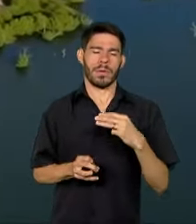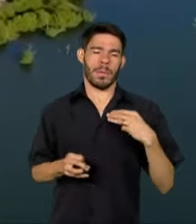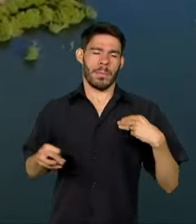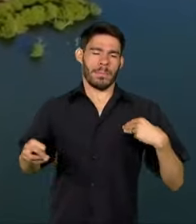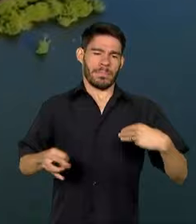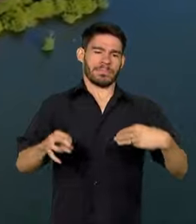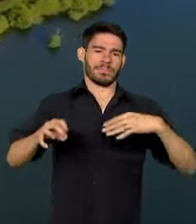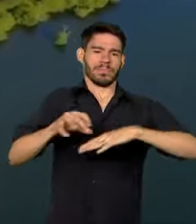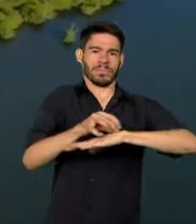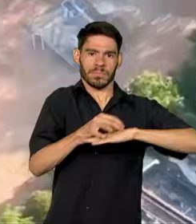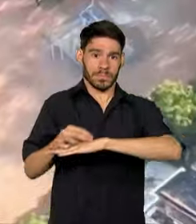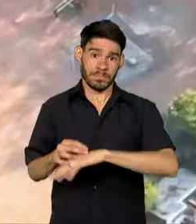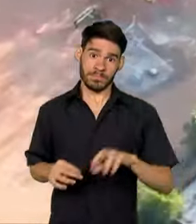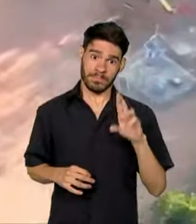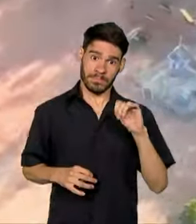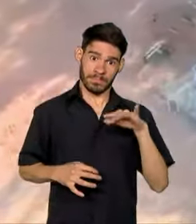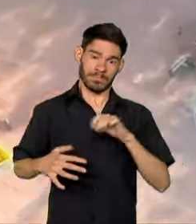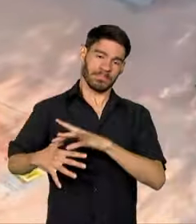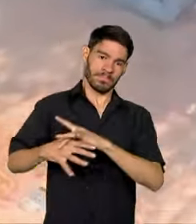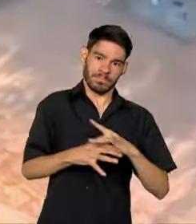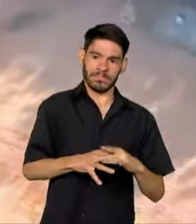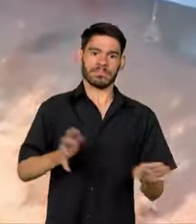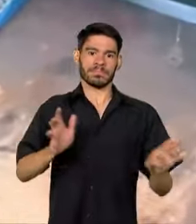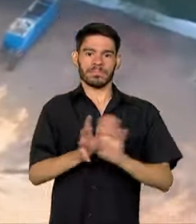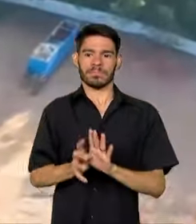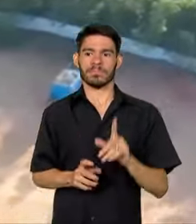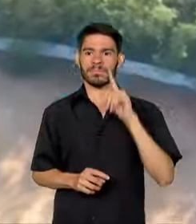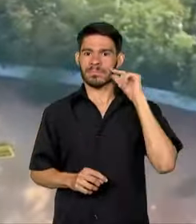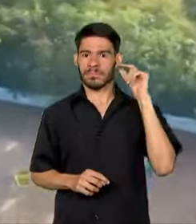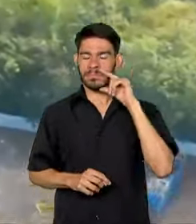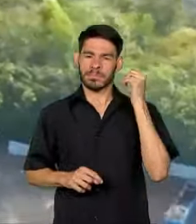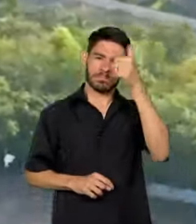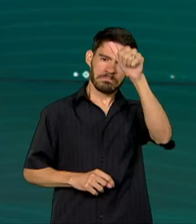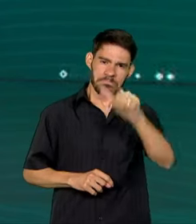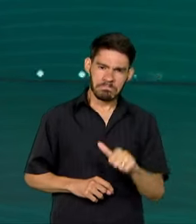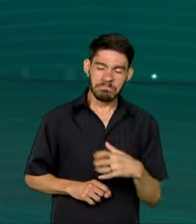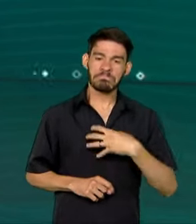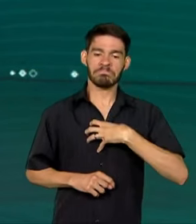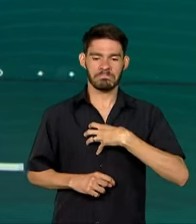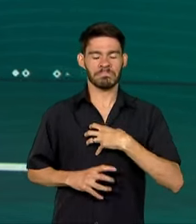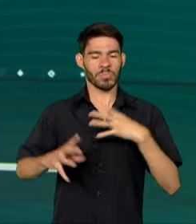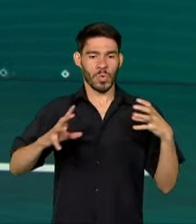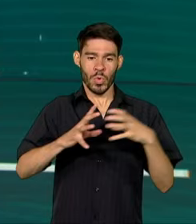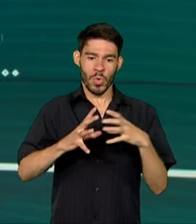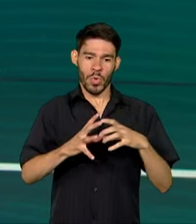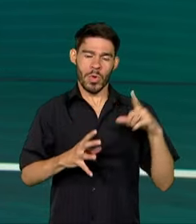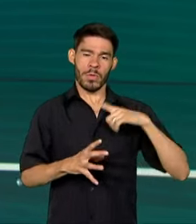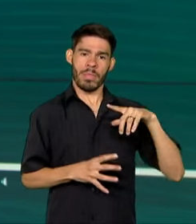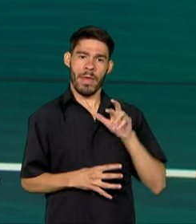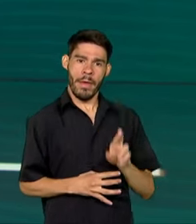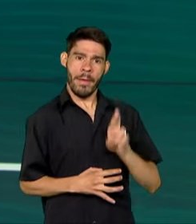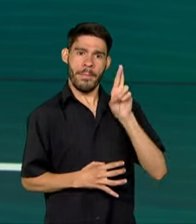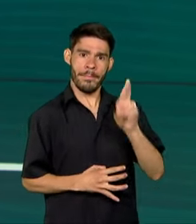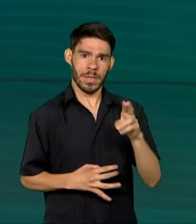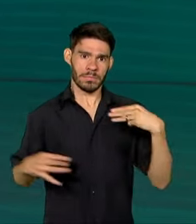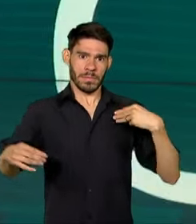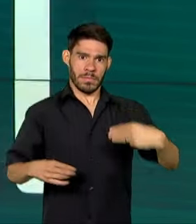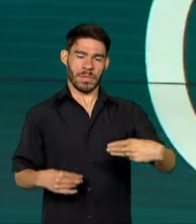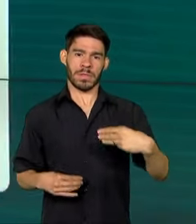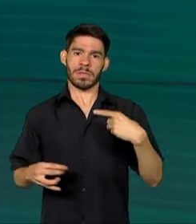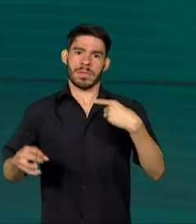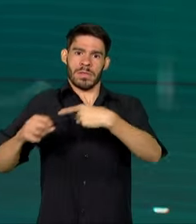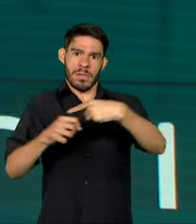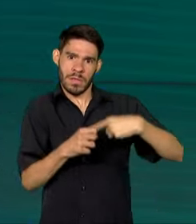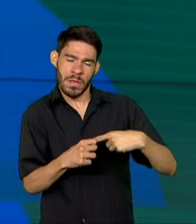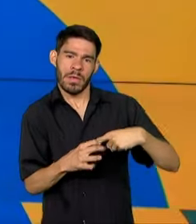dos Transportes, Renan Filho, chegou a Maceió para avaliar a situação. O grupo conta com representantes dos ministérios das